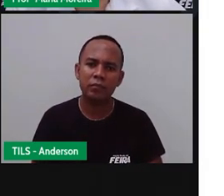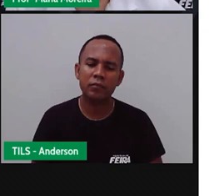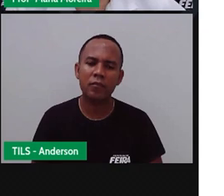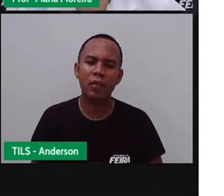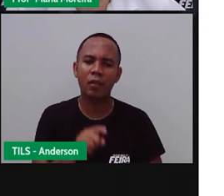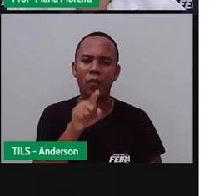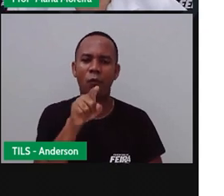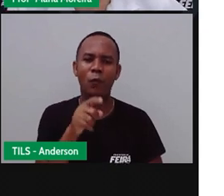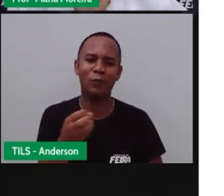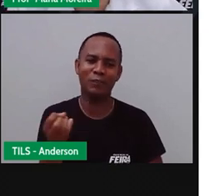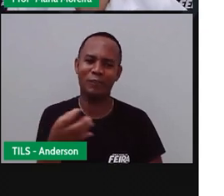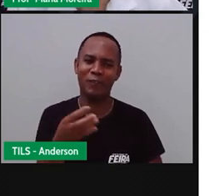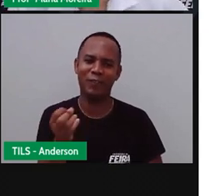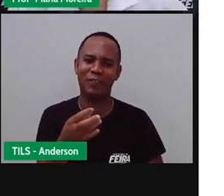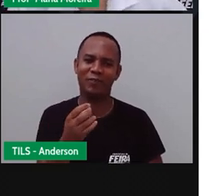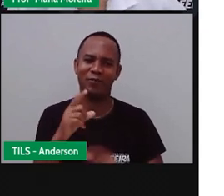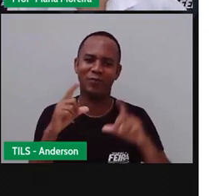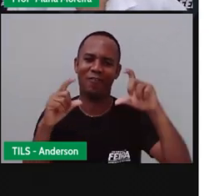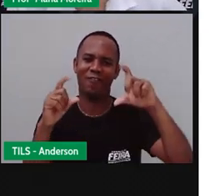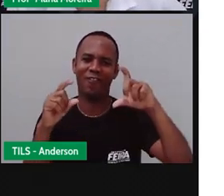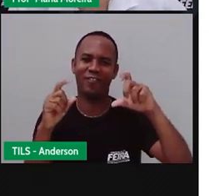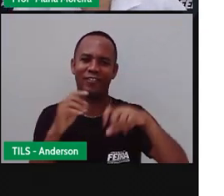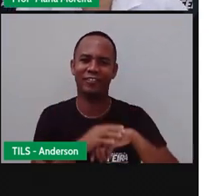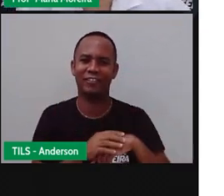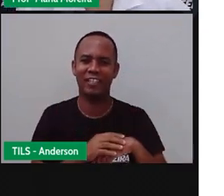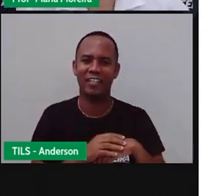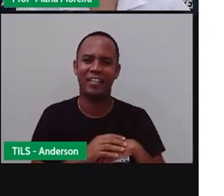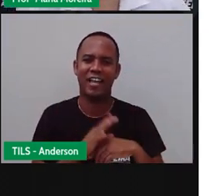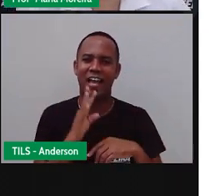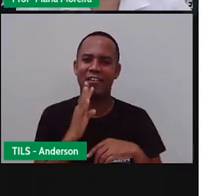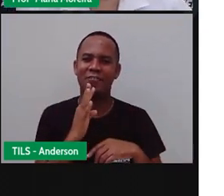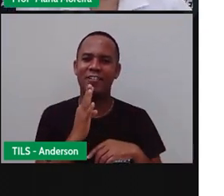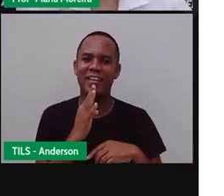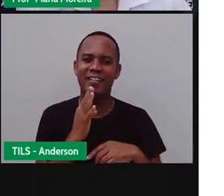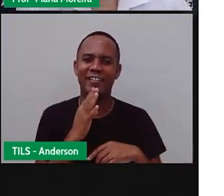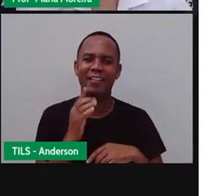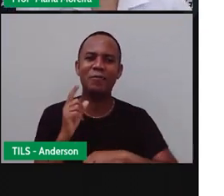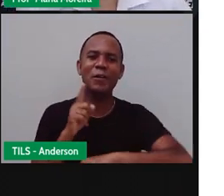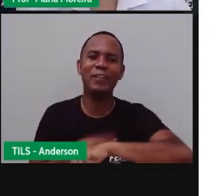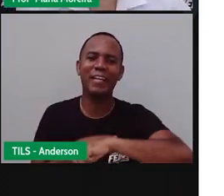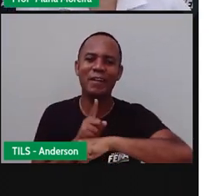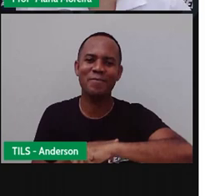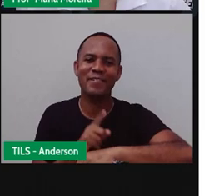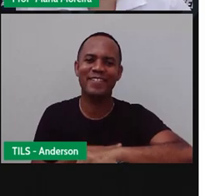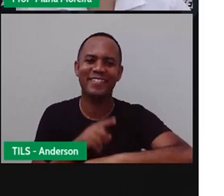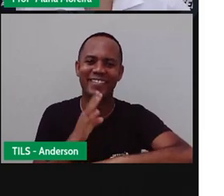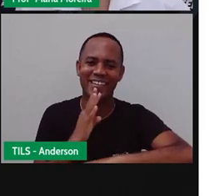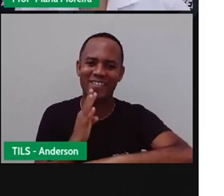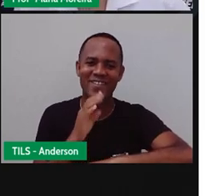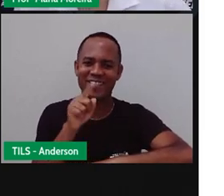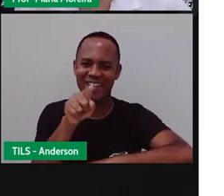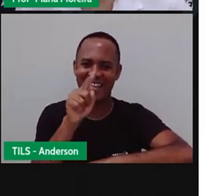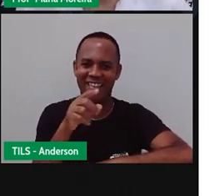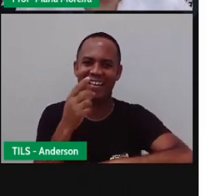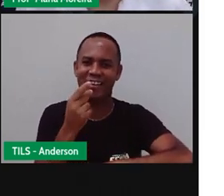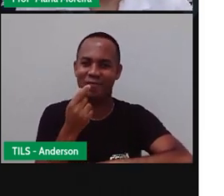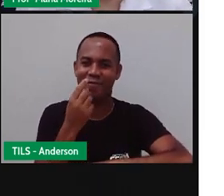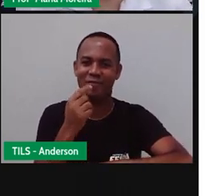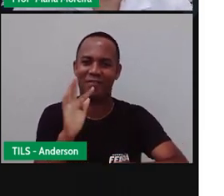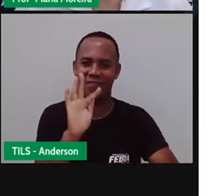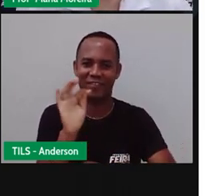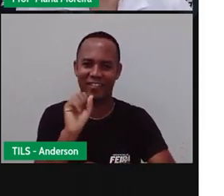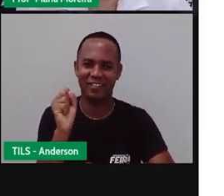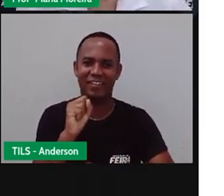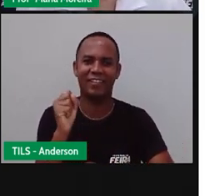Aqui já é mais atual, Anderson. Hoje, Feira de Santana, continua a ser a segunda maior cidade da Bahia.